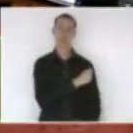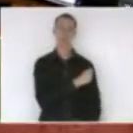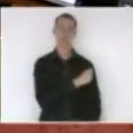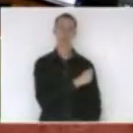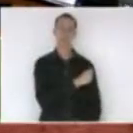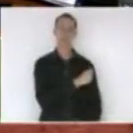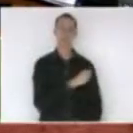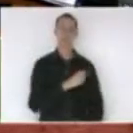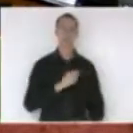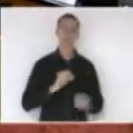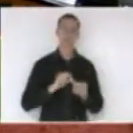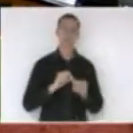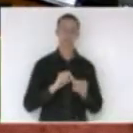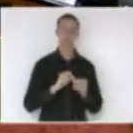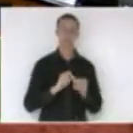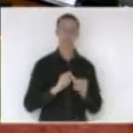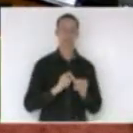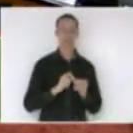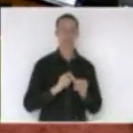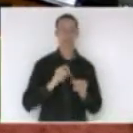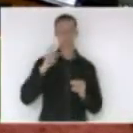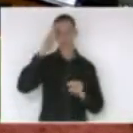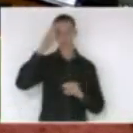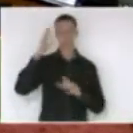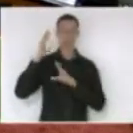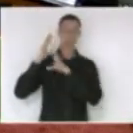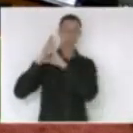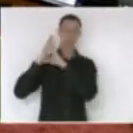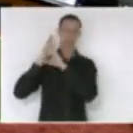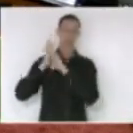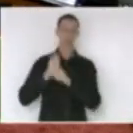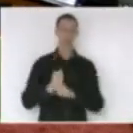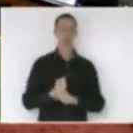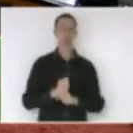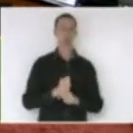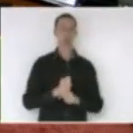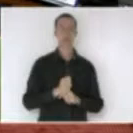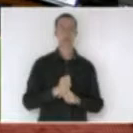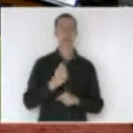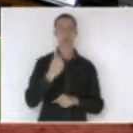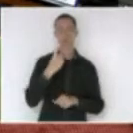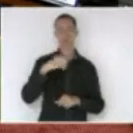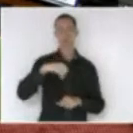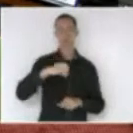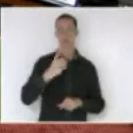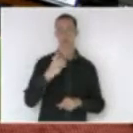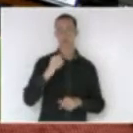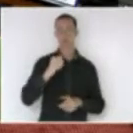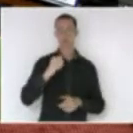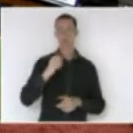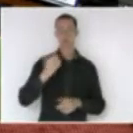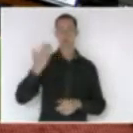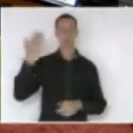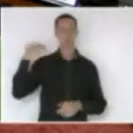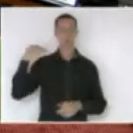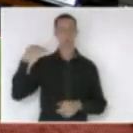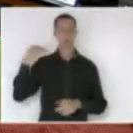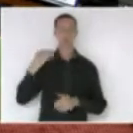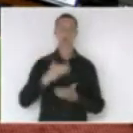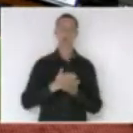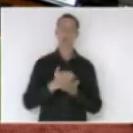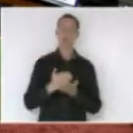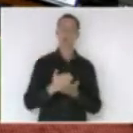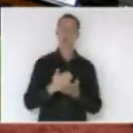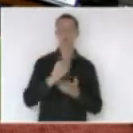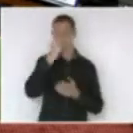com o histórico desde a de 1917 quando se iniciou a colonização